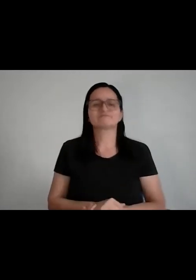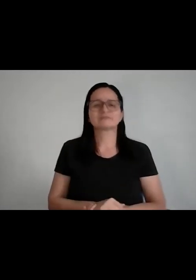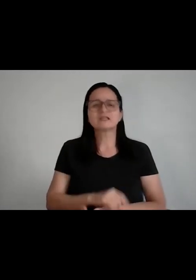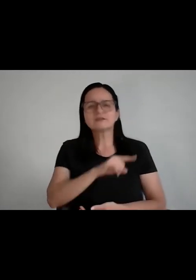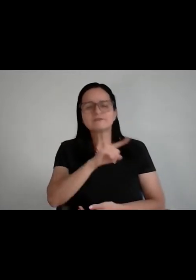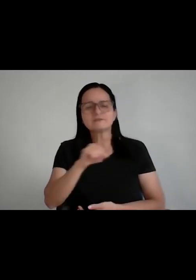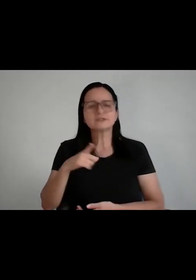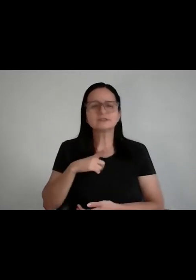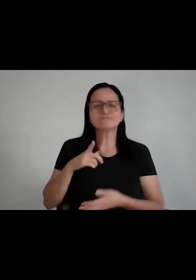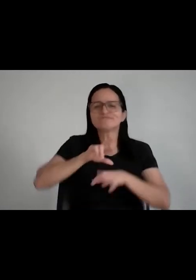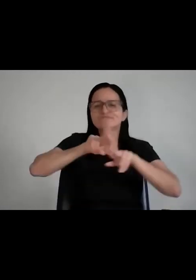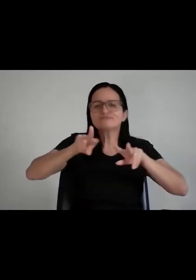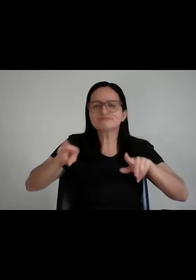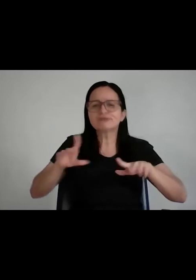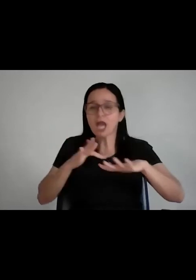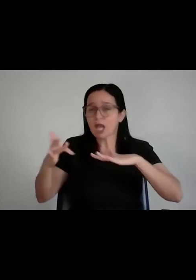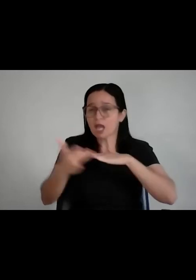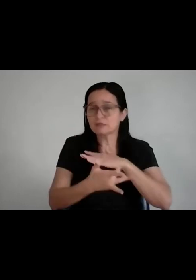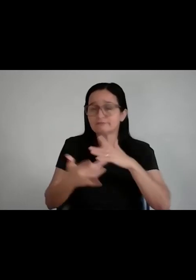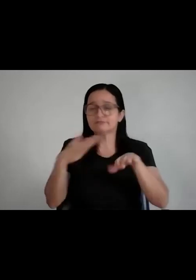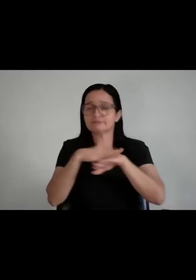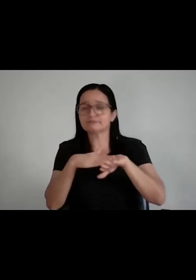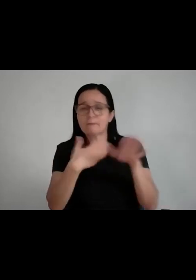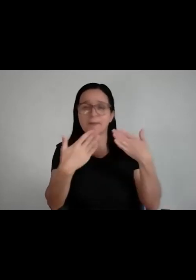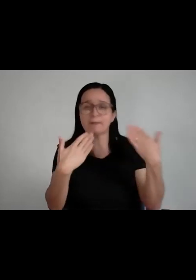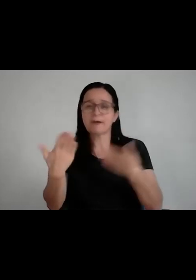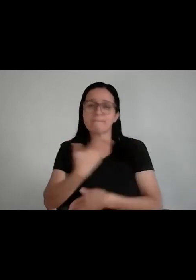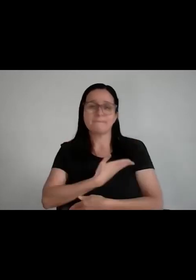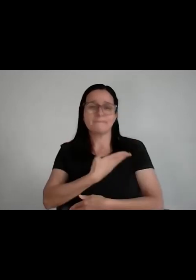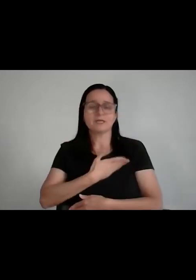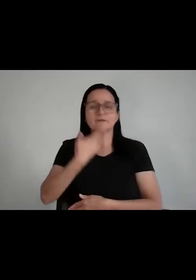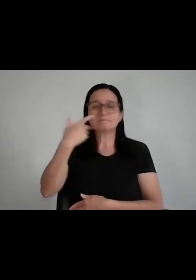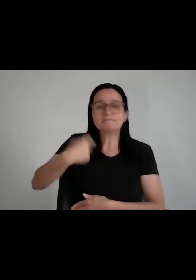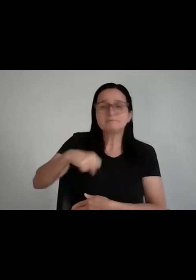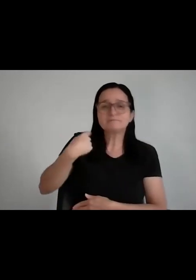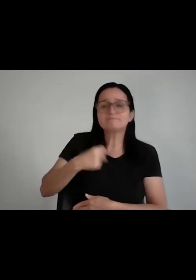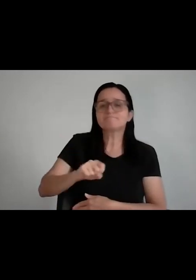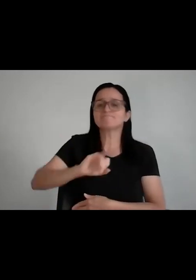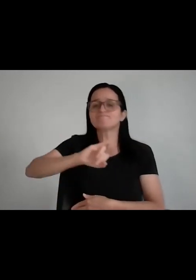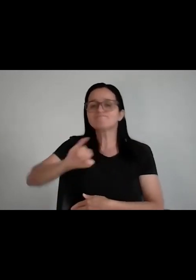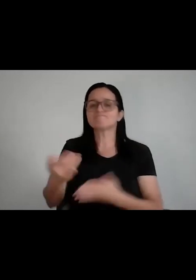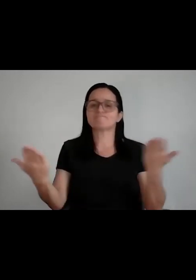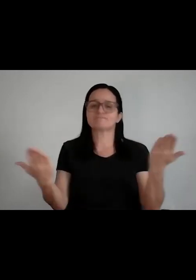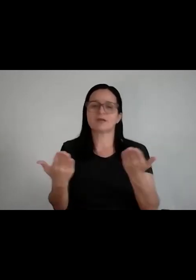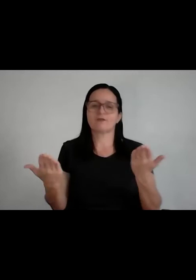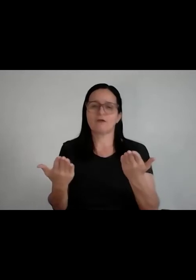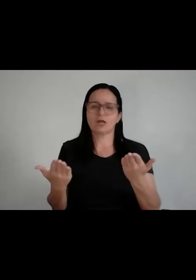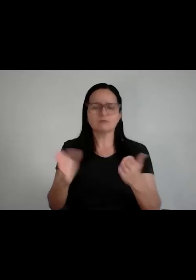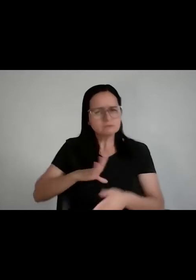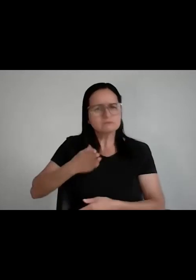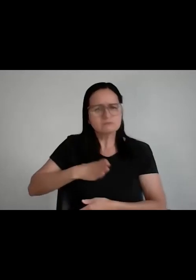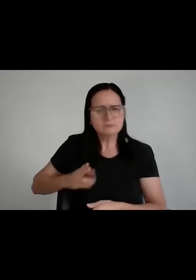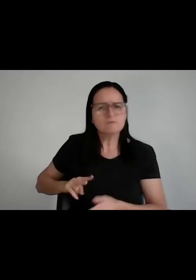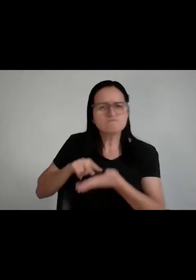é conversar com seus amigos, falar que você está precisando de uma oportunidade, é a hora de cara de pau e pedir mesmo, se